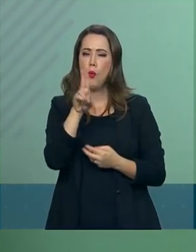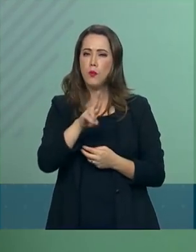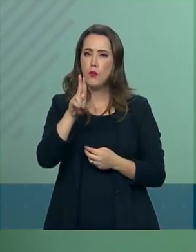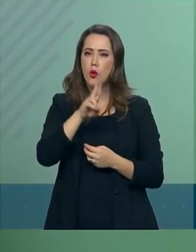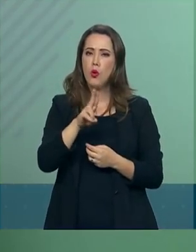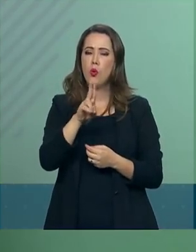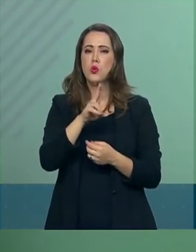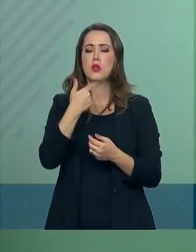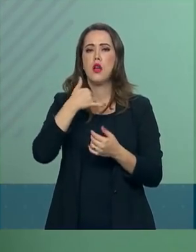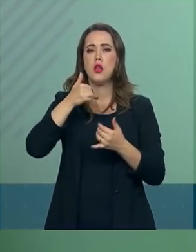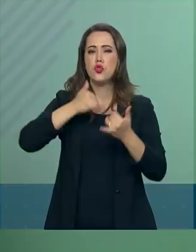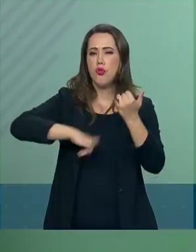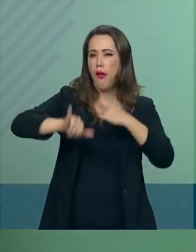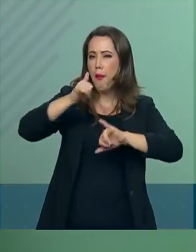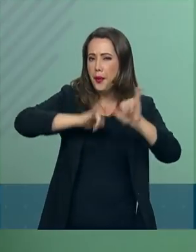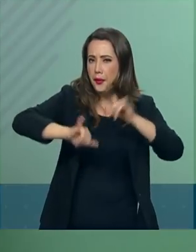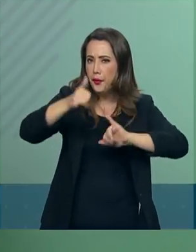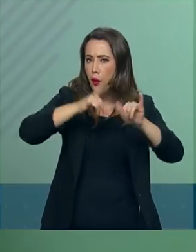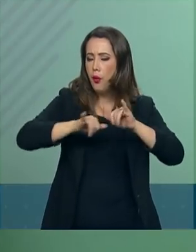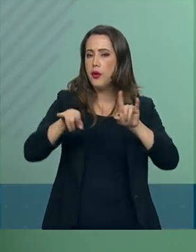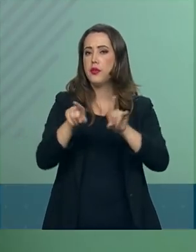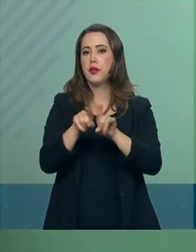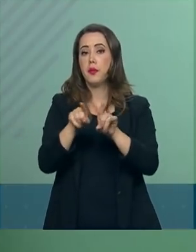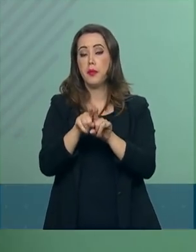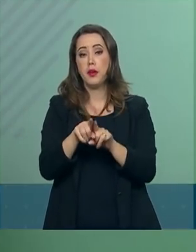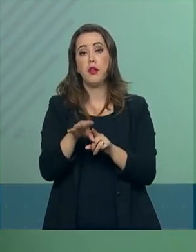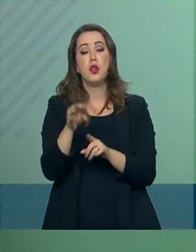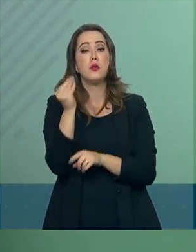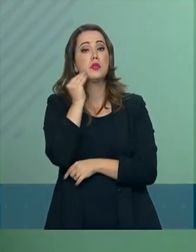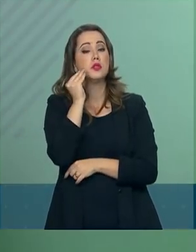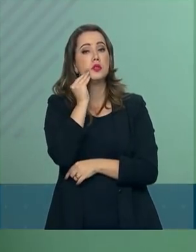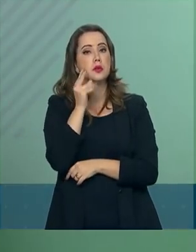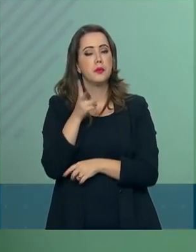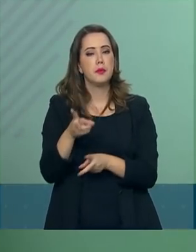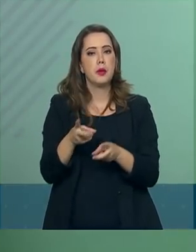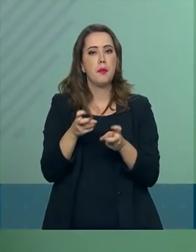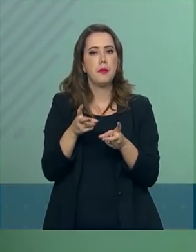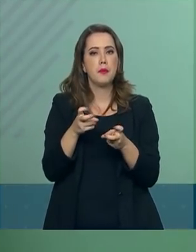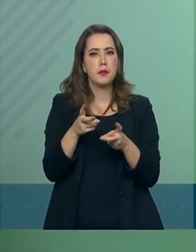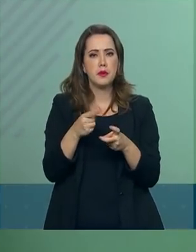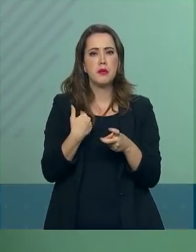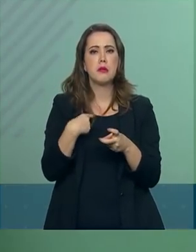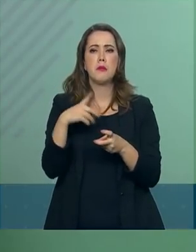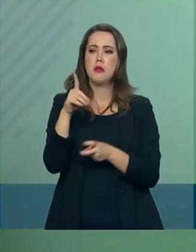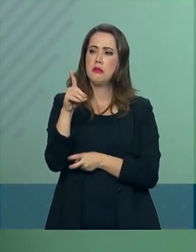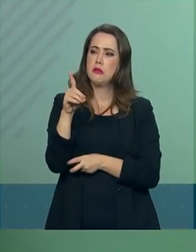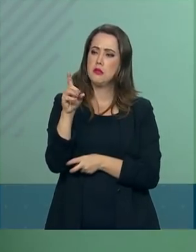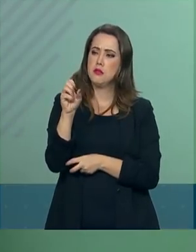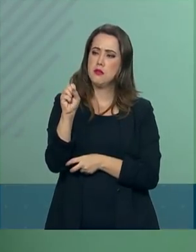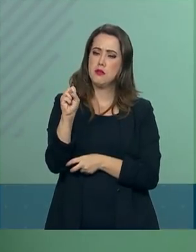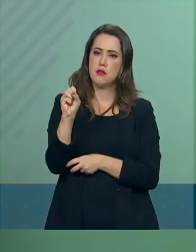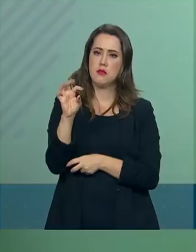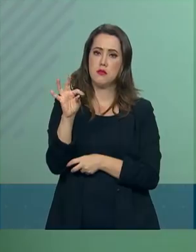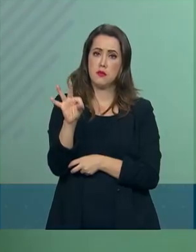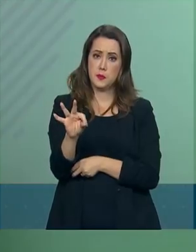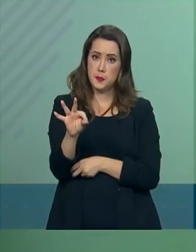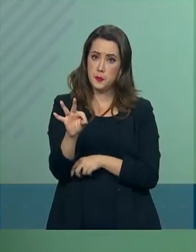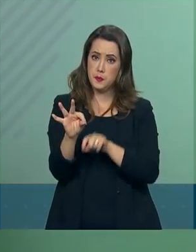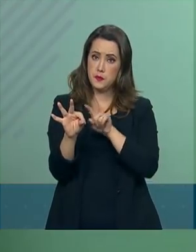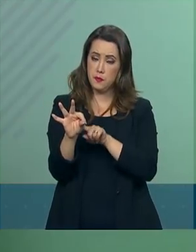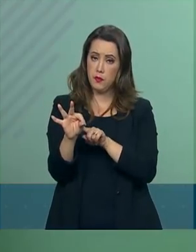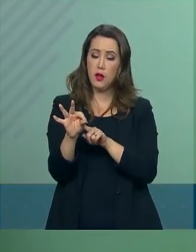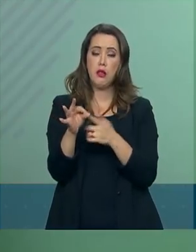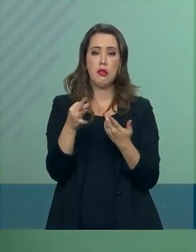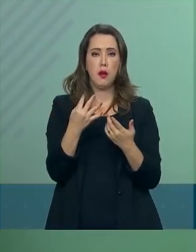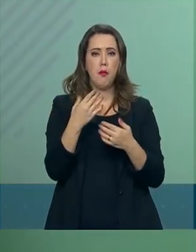laboratoriais, testes de rastreamento para infecções sexualmente transmissíveis, triagem